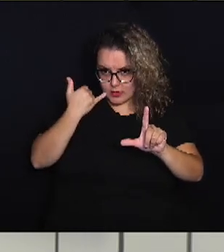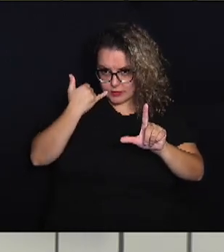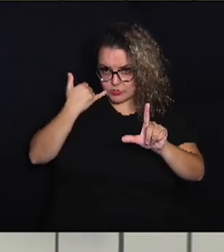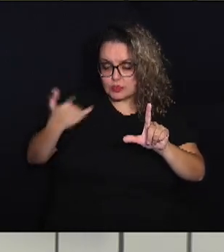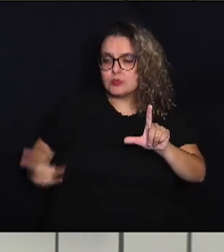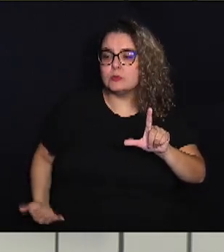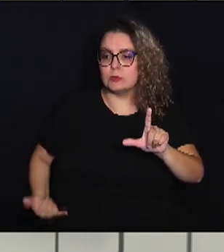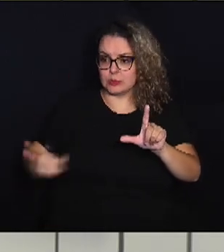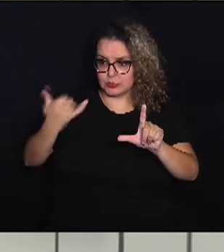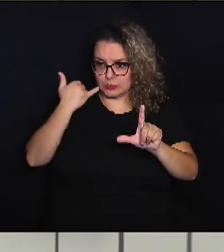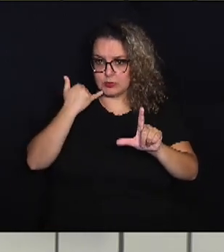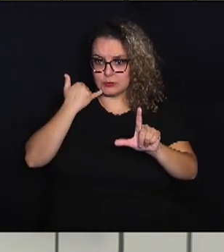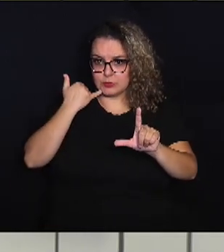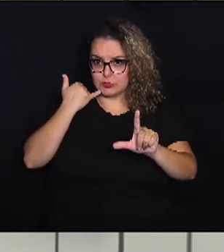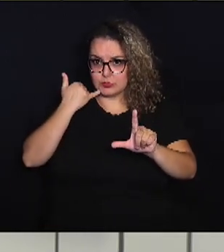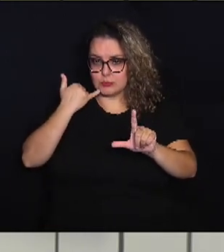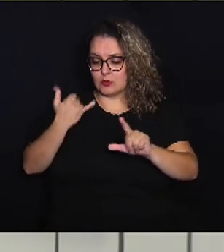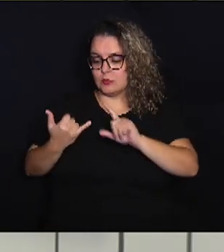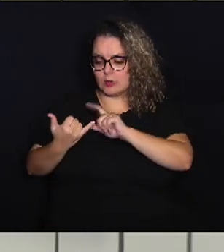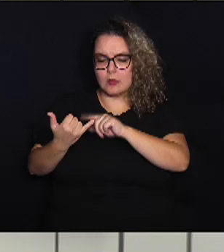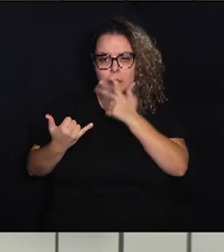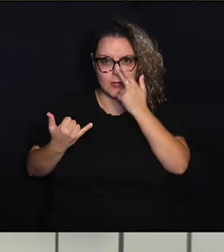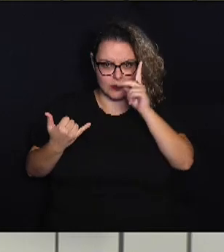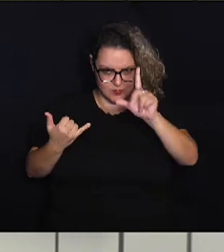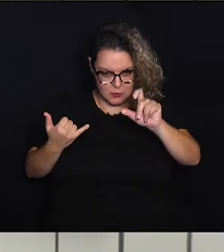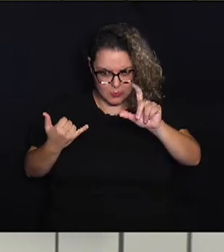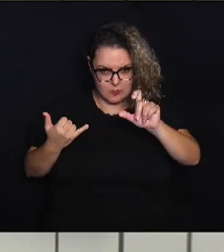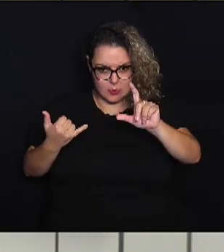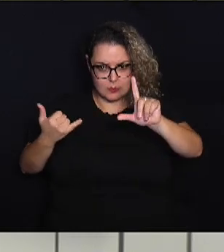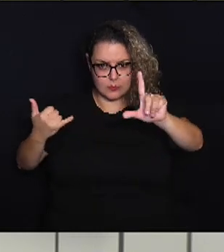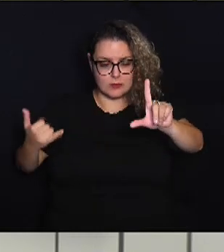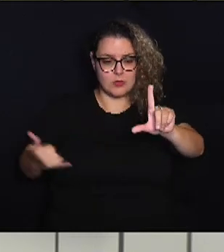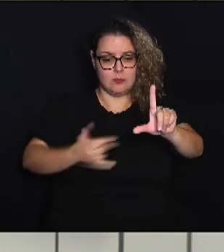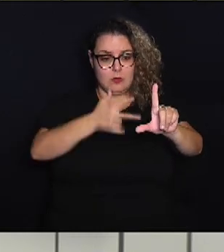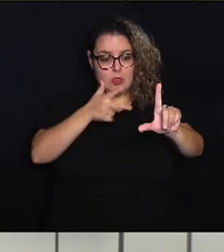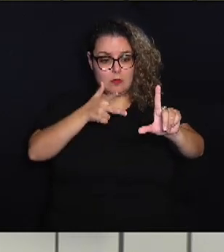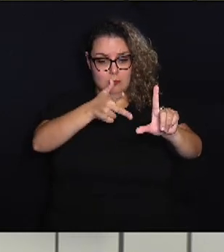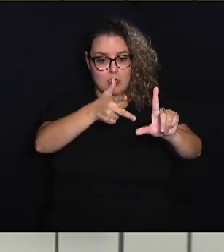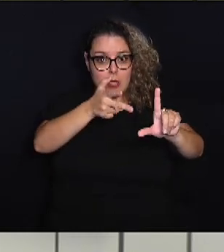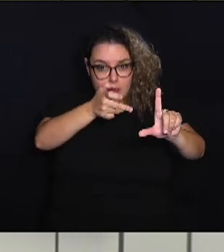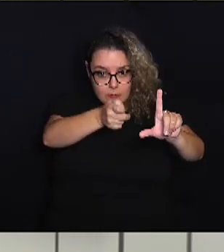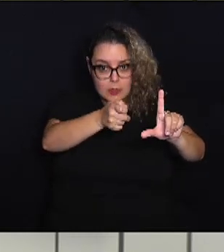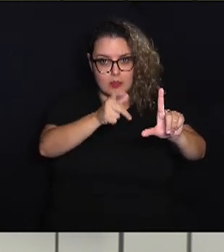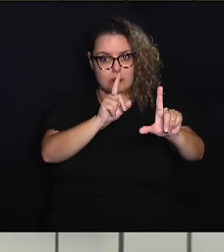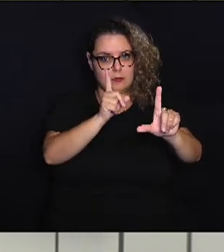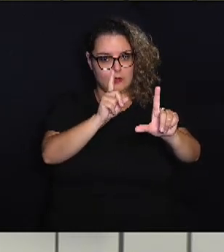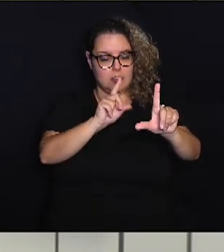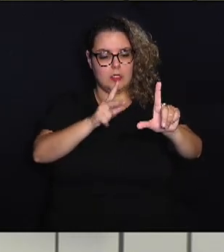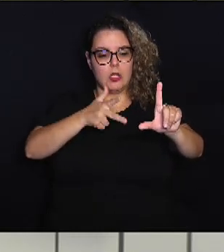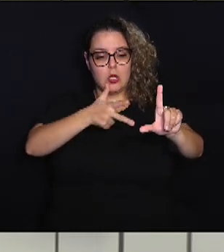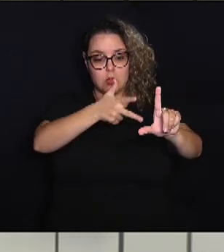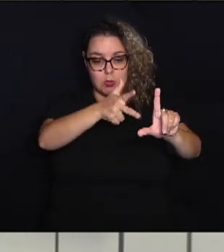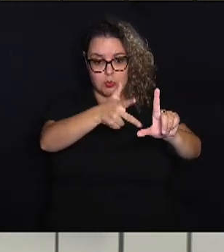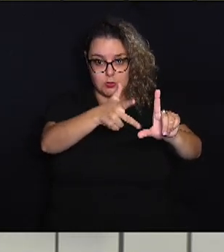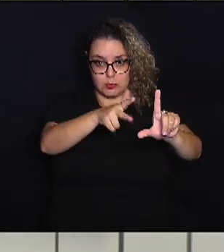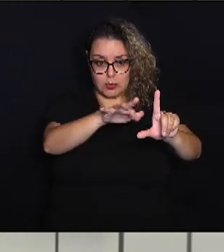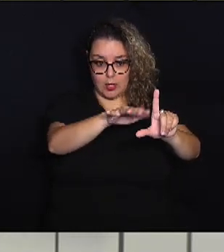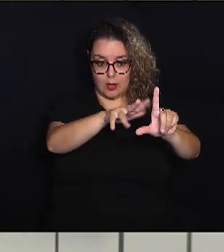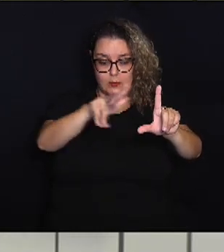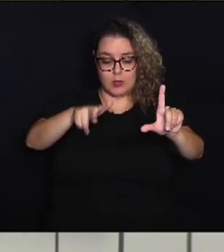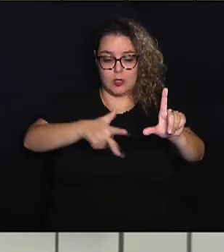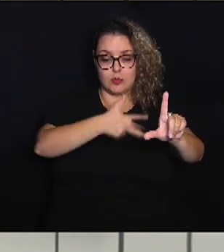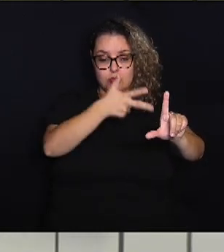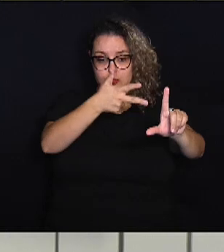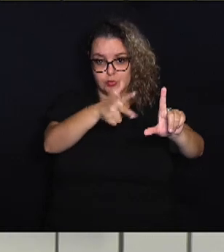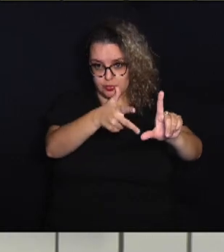Pegue o celular, abra a câmera, como se fosse tirar uma foto. Mas antes de apertar para tirar essa foto, você só vai apontar a câmera do seu celular